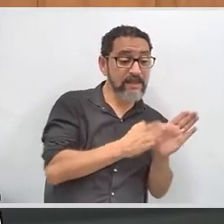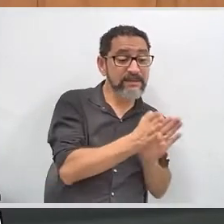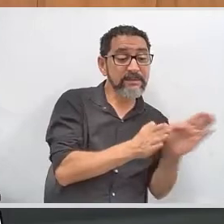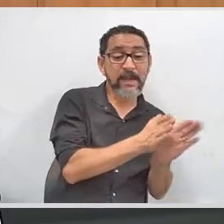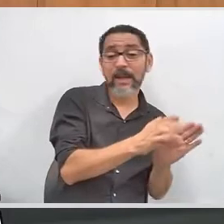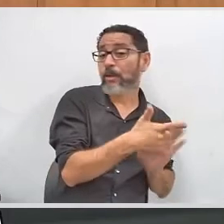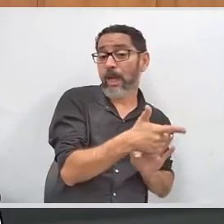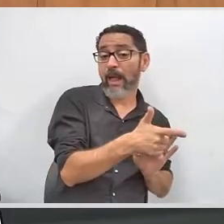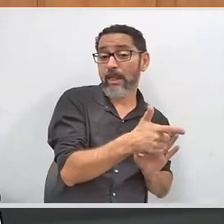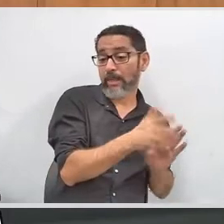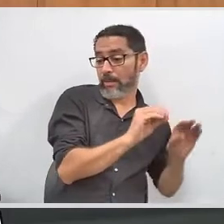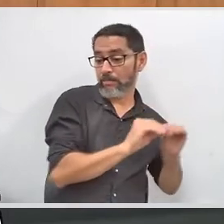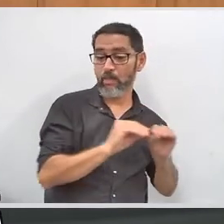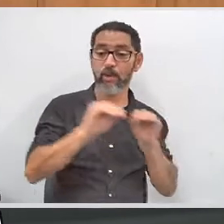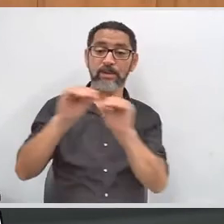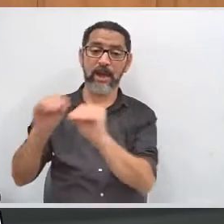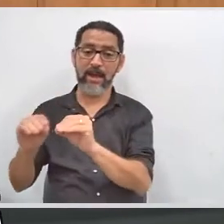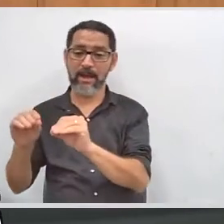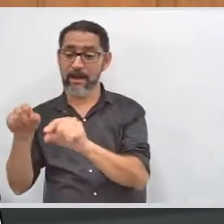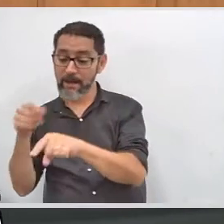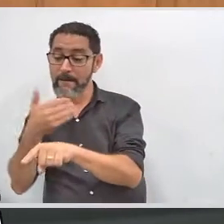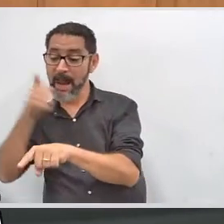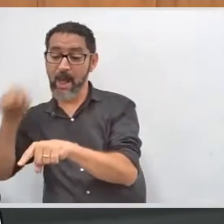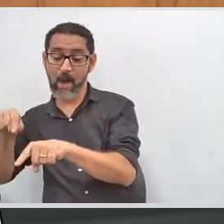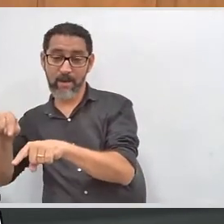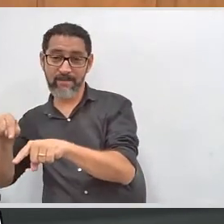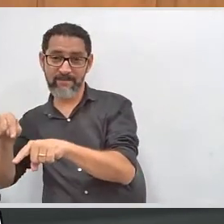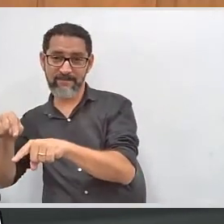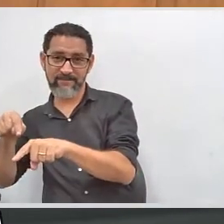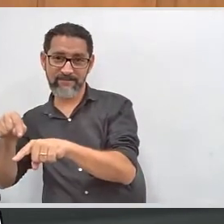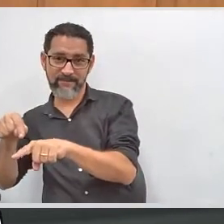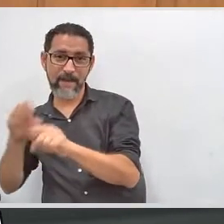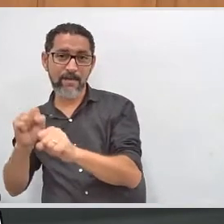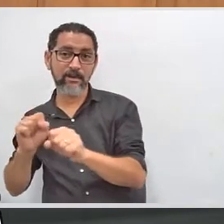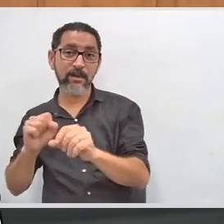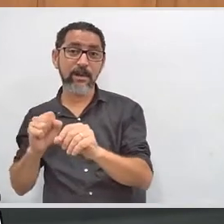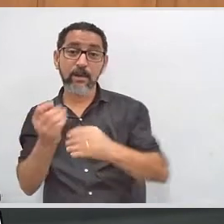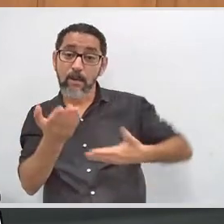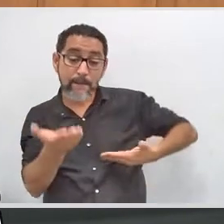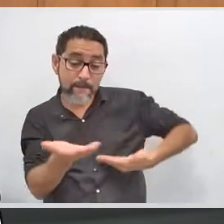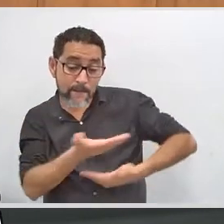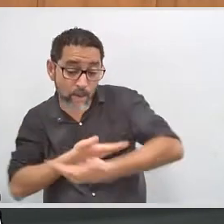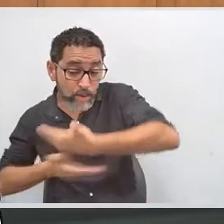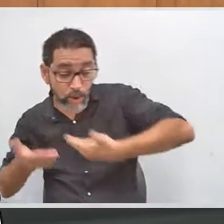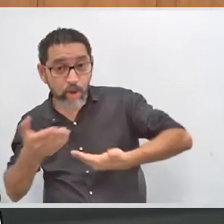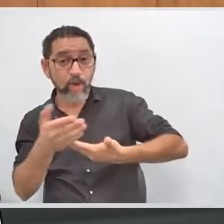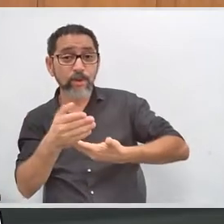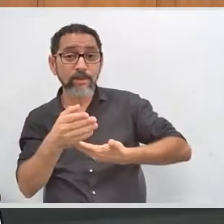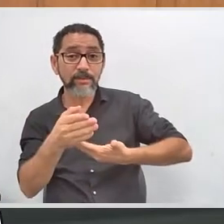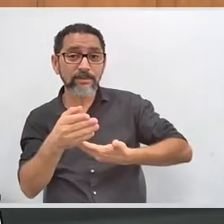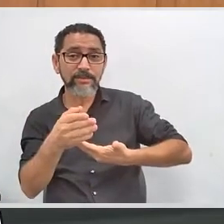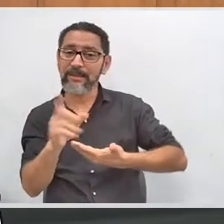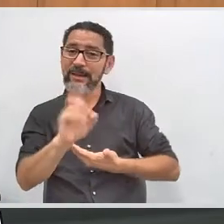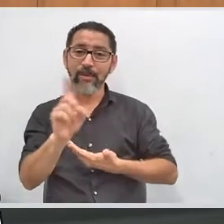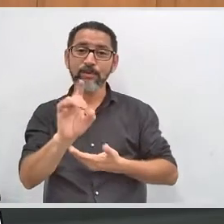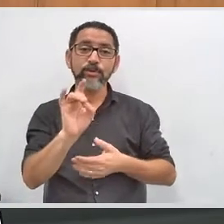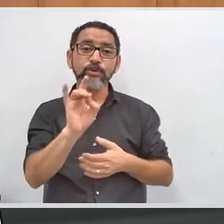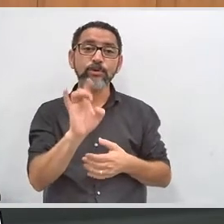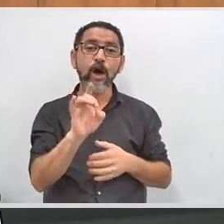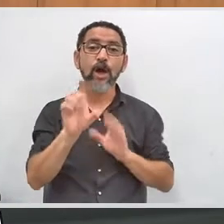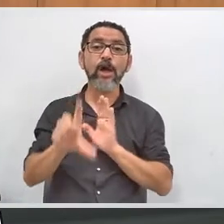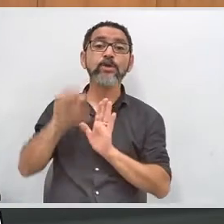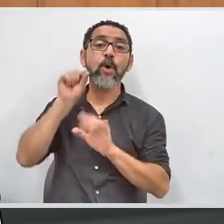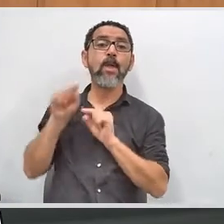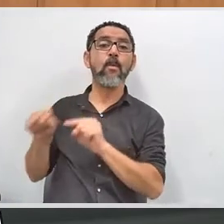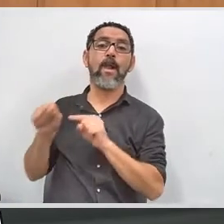Charbas. Só para fechar a minha fala, então, eu queria agradecer, foi muito importante e eu gostaria, depois, que você deixasse